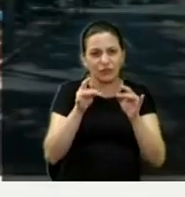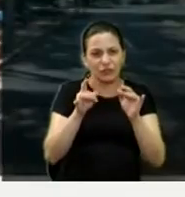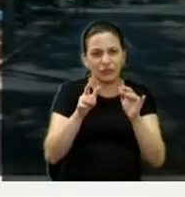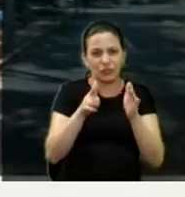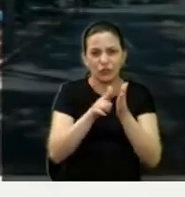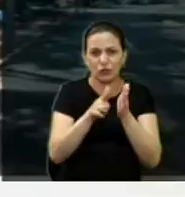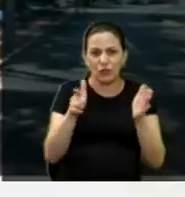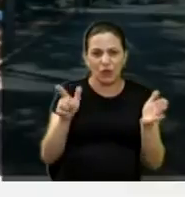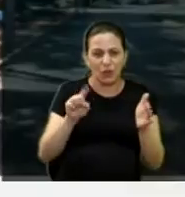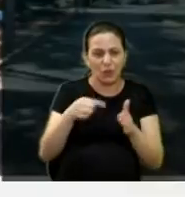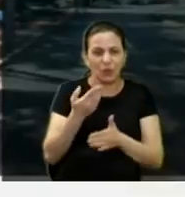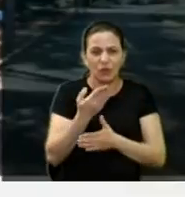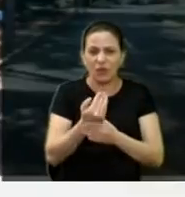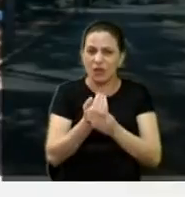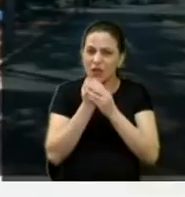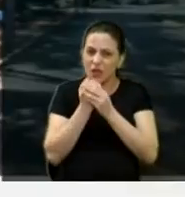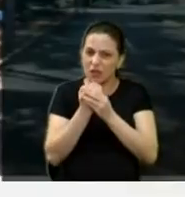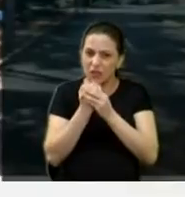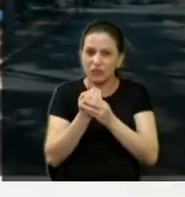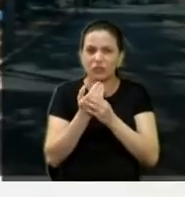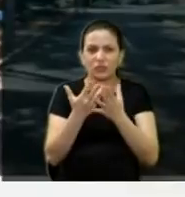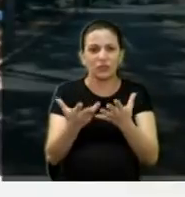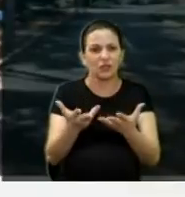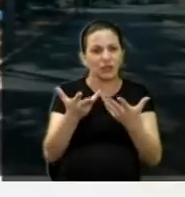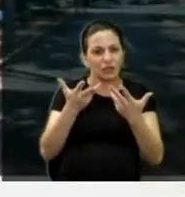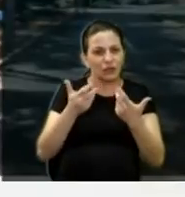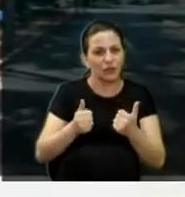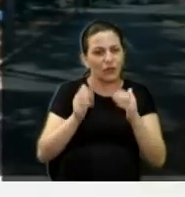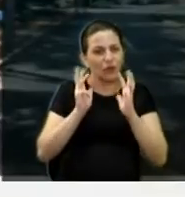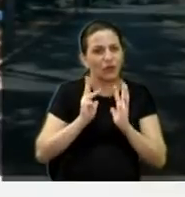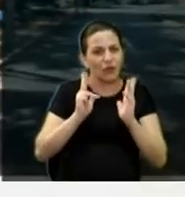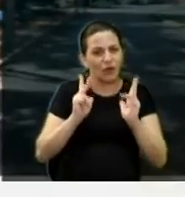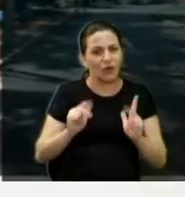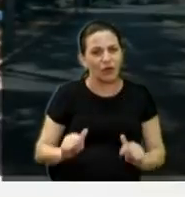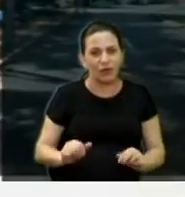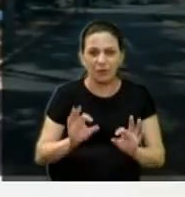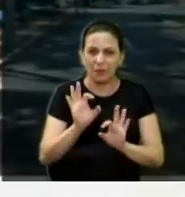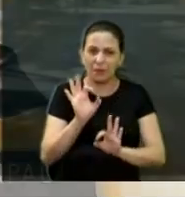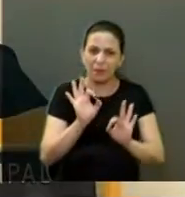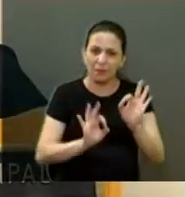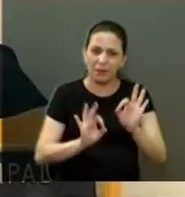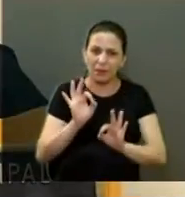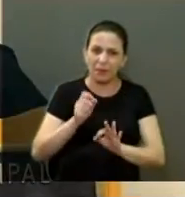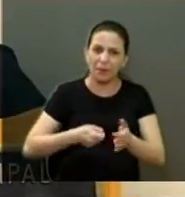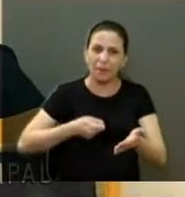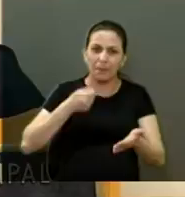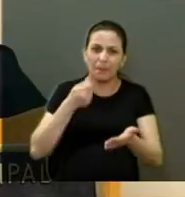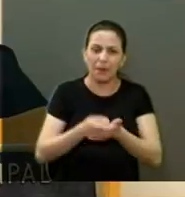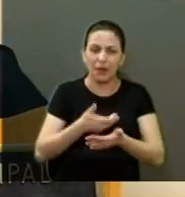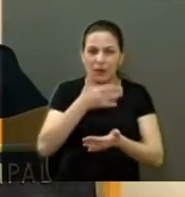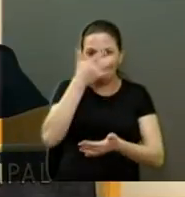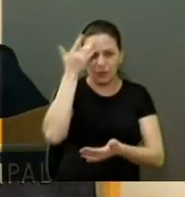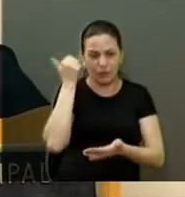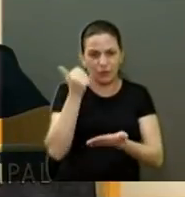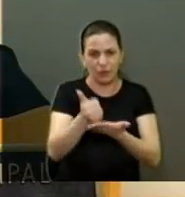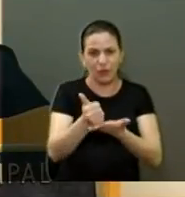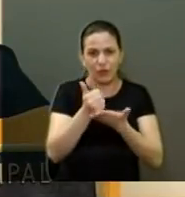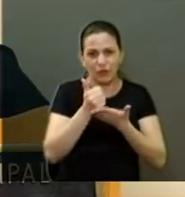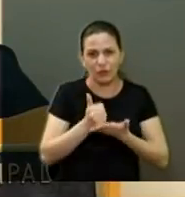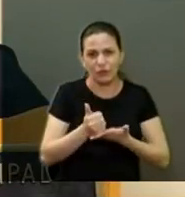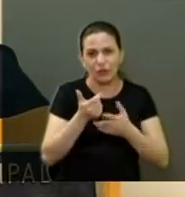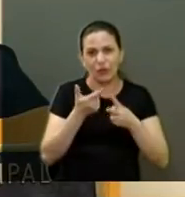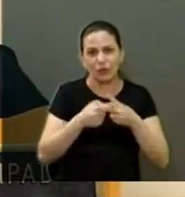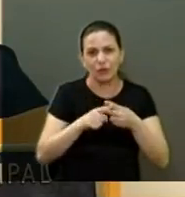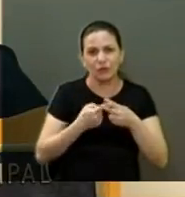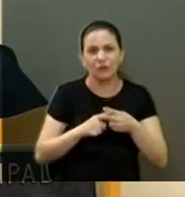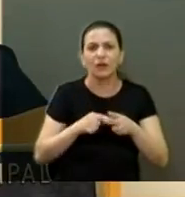carrinho de lanche lá, e ele adotou, limpa, conserva, paga ali para uma pessoa ajudar a fazer manutenção